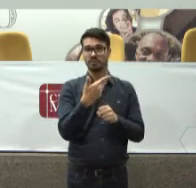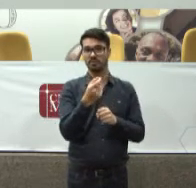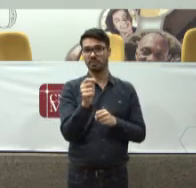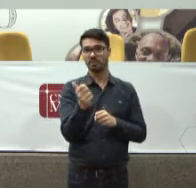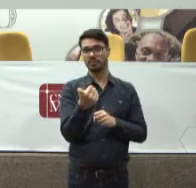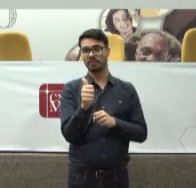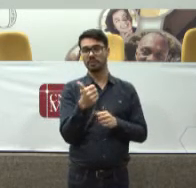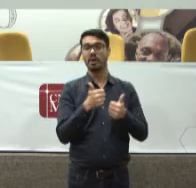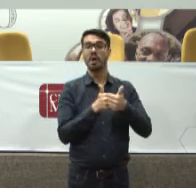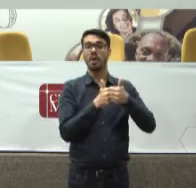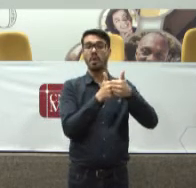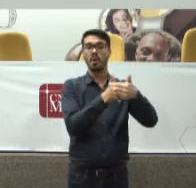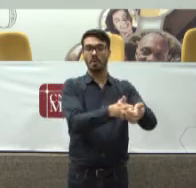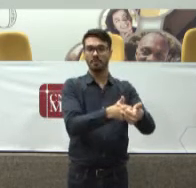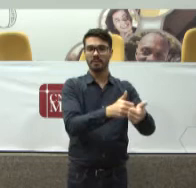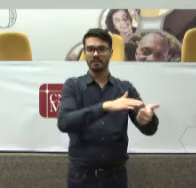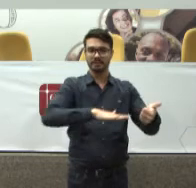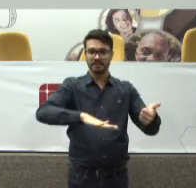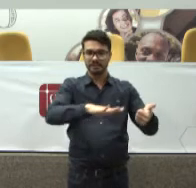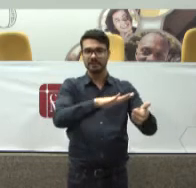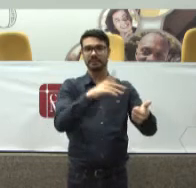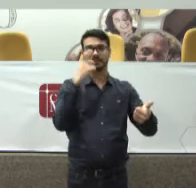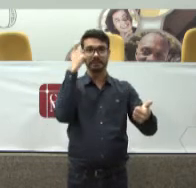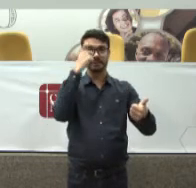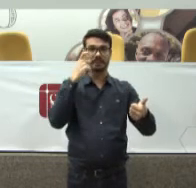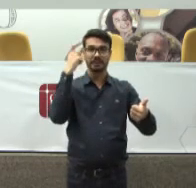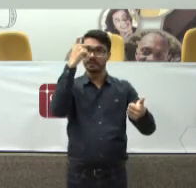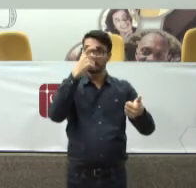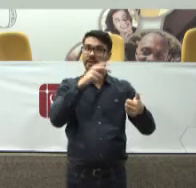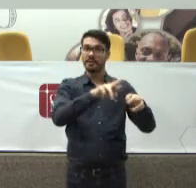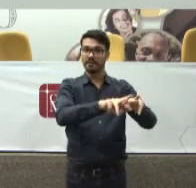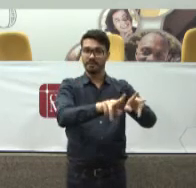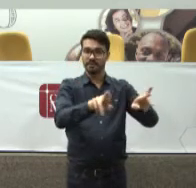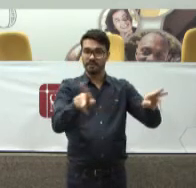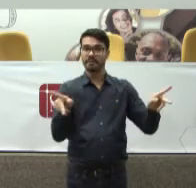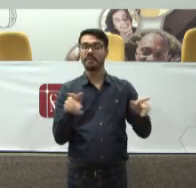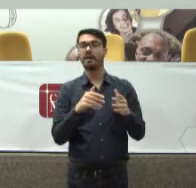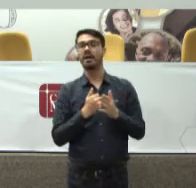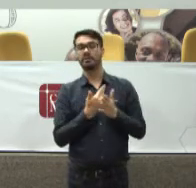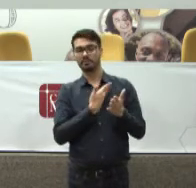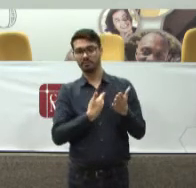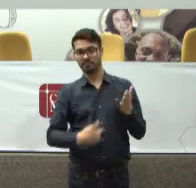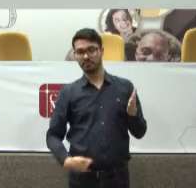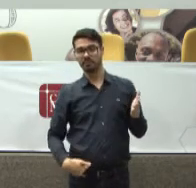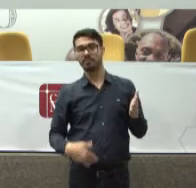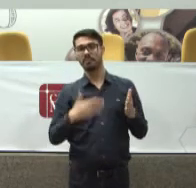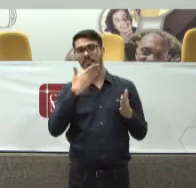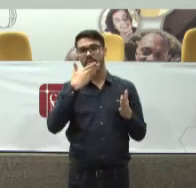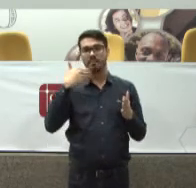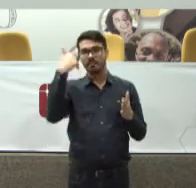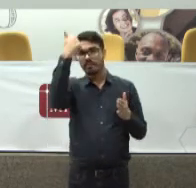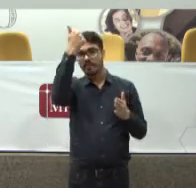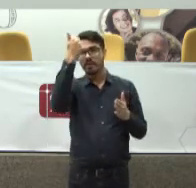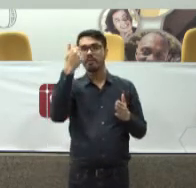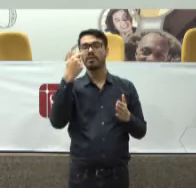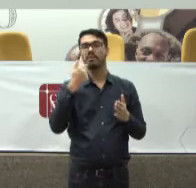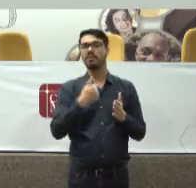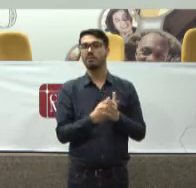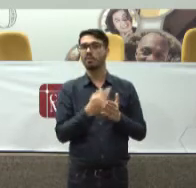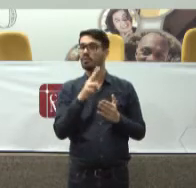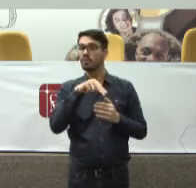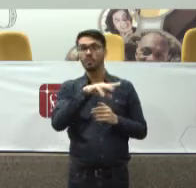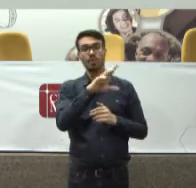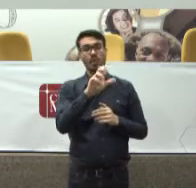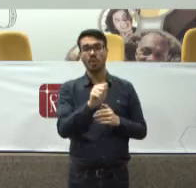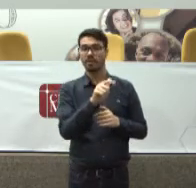promotores Acompanhamos aquilo Tentando estabelecer Com os vários governos Uma política pública Para a região da Cracolândia Porque nunca teve até